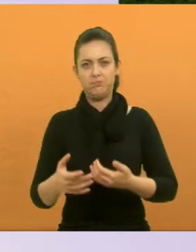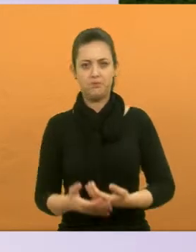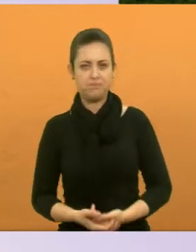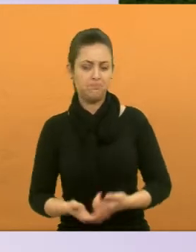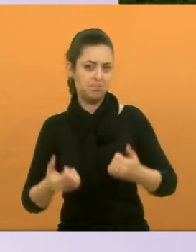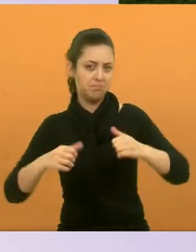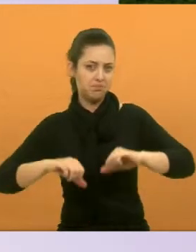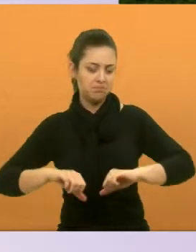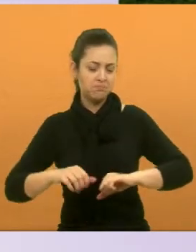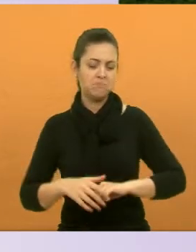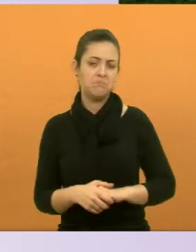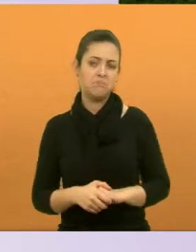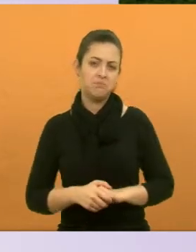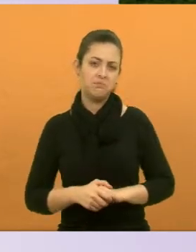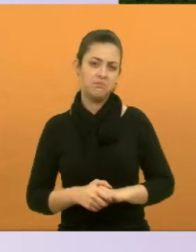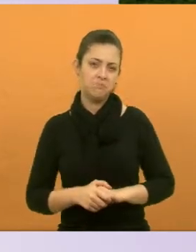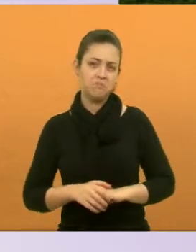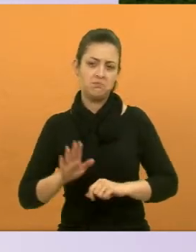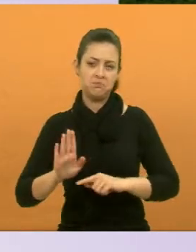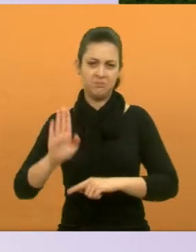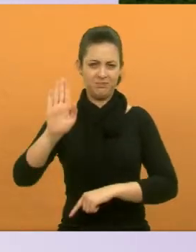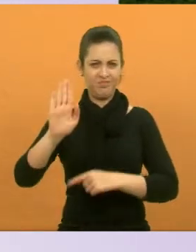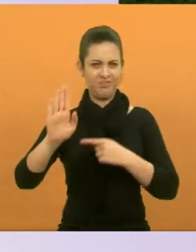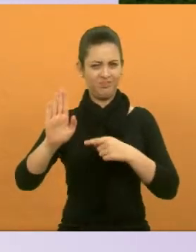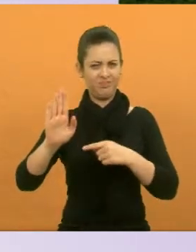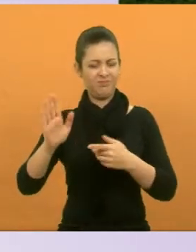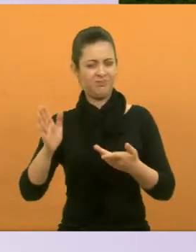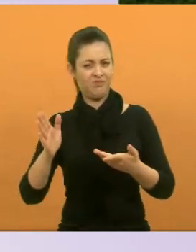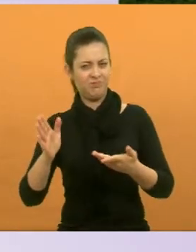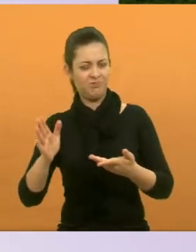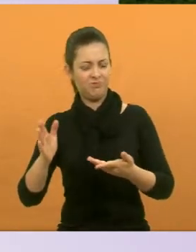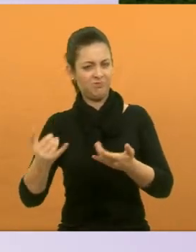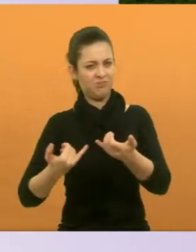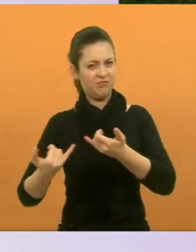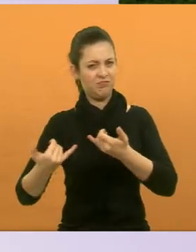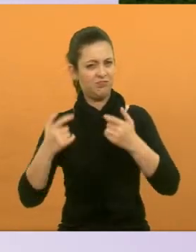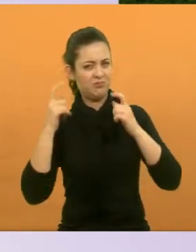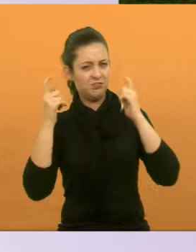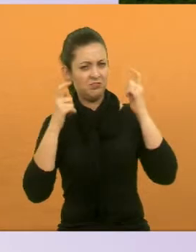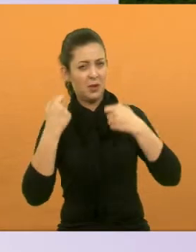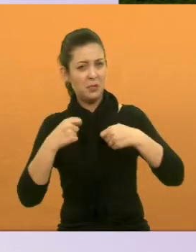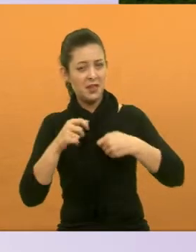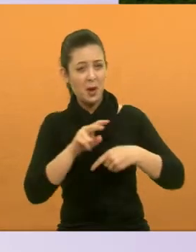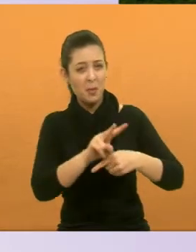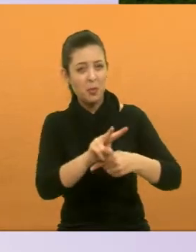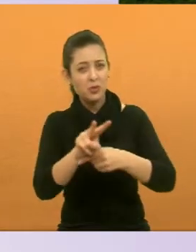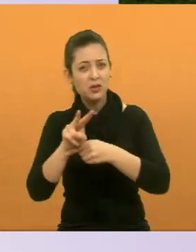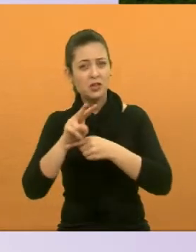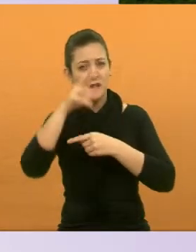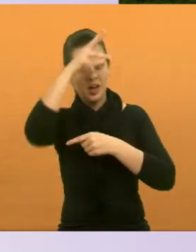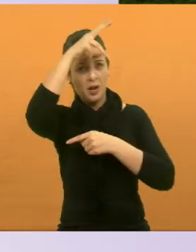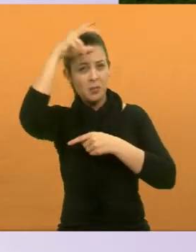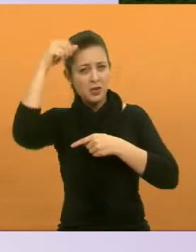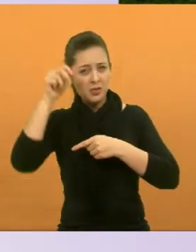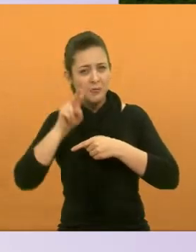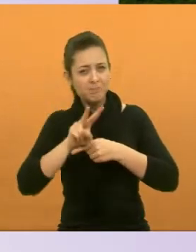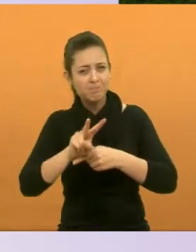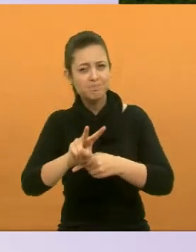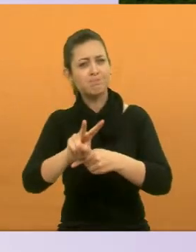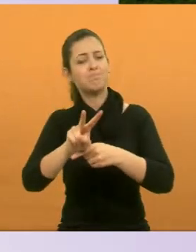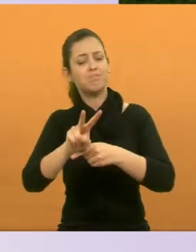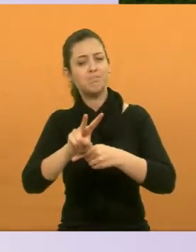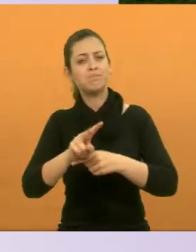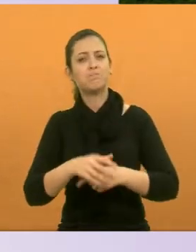uma pessoa que está aí é candidato. Então, realmente, isso me preocupa muito. Nós temos que proteger a Amazônia cada vez mais.